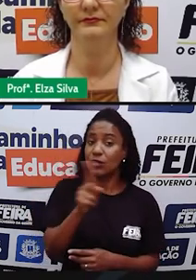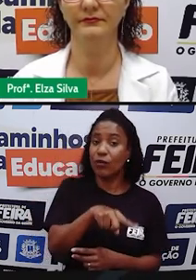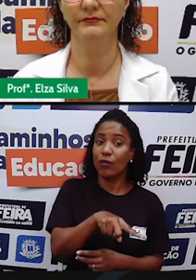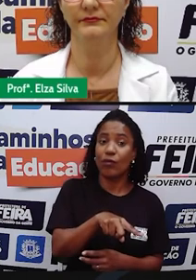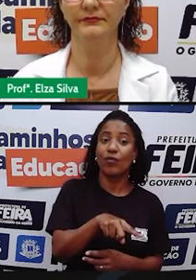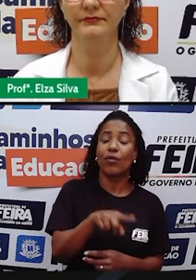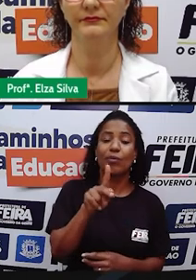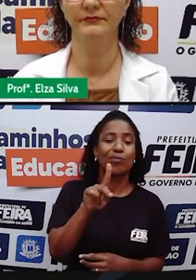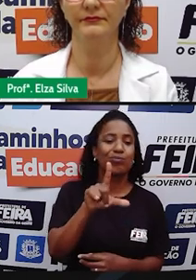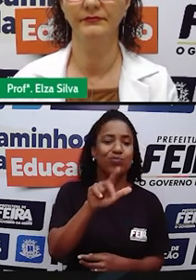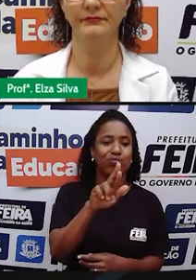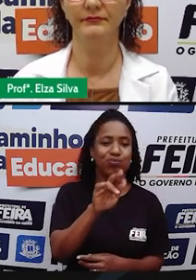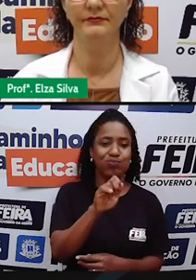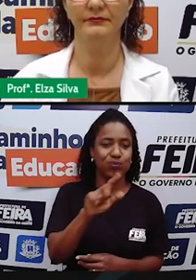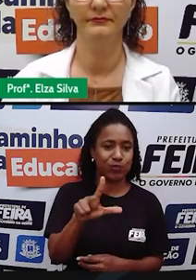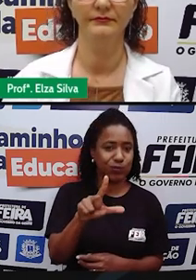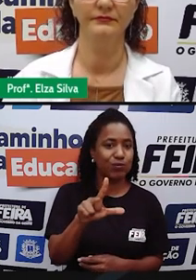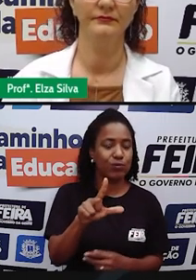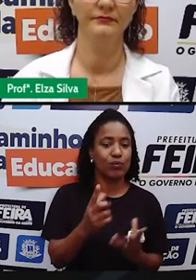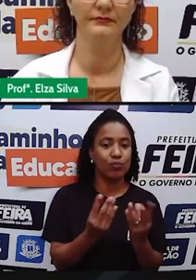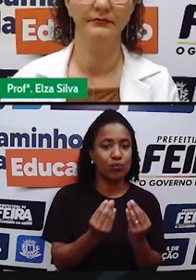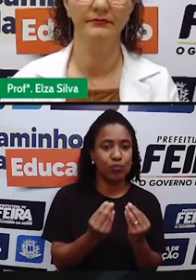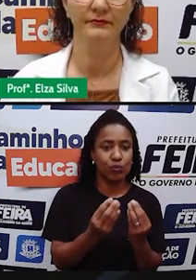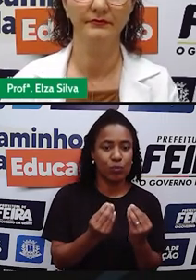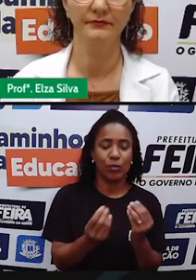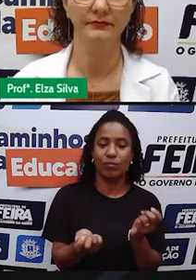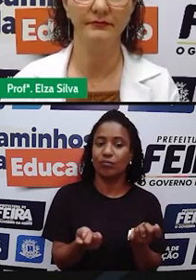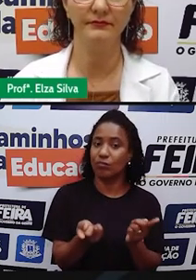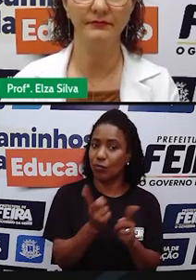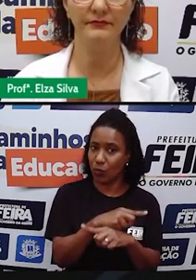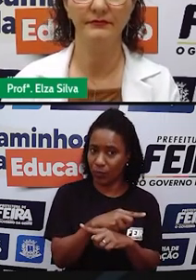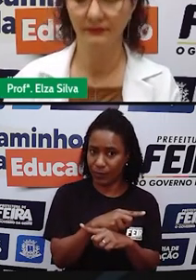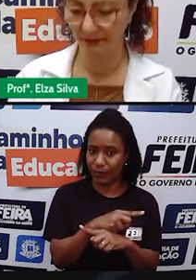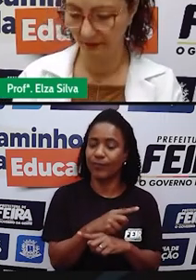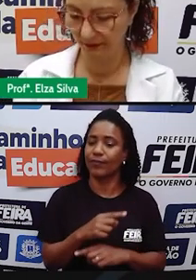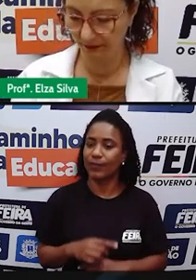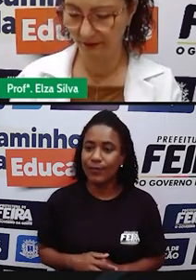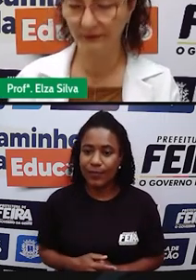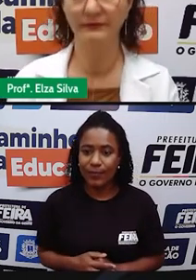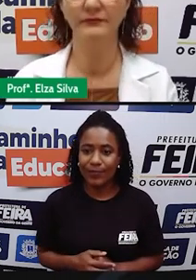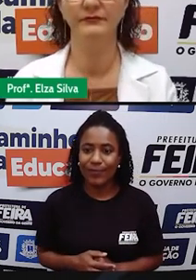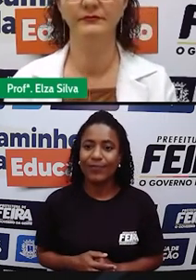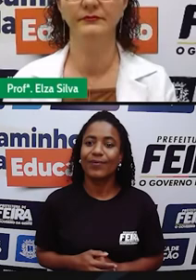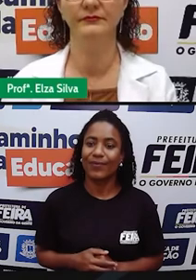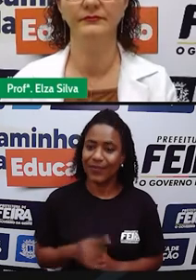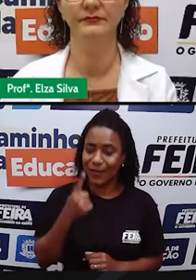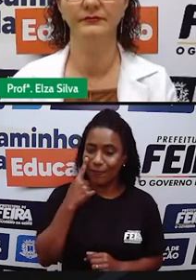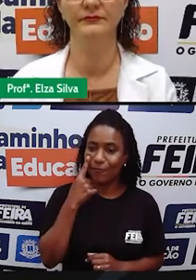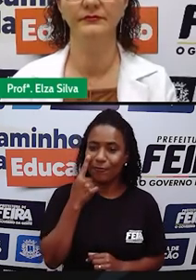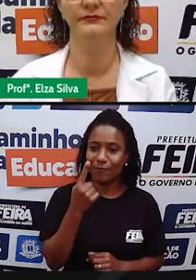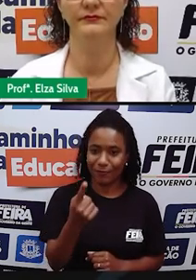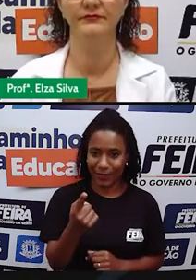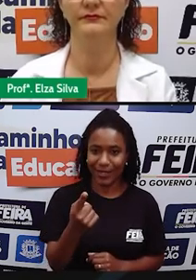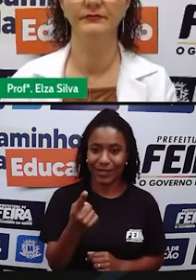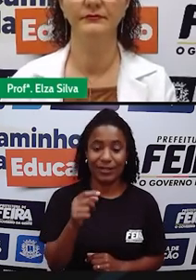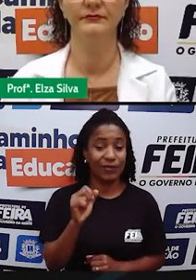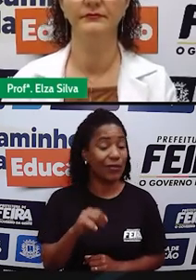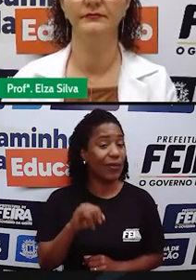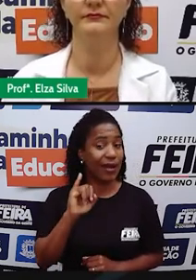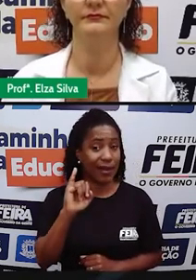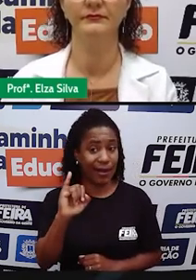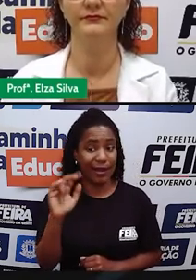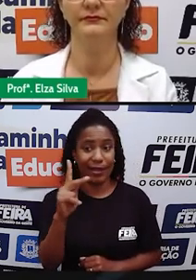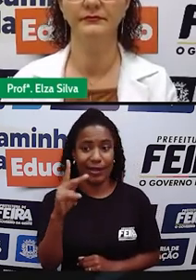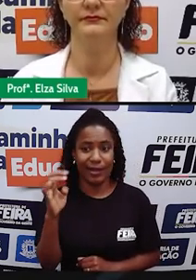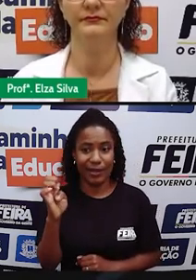forma independente se ele estiver no singular ou no plural I he she and it was